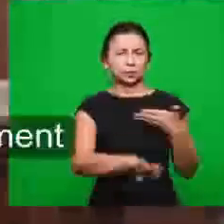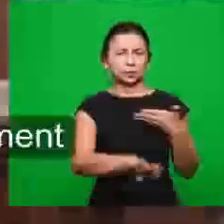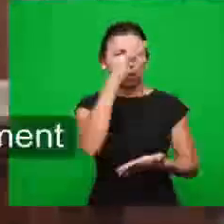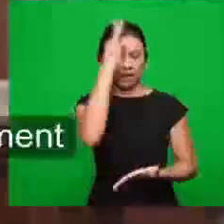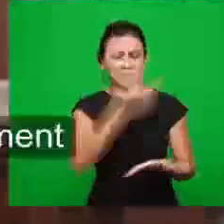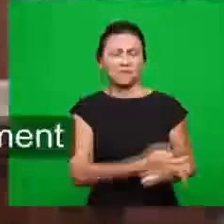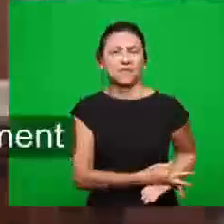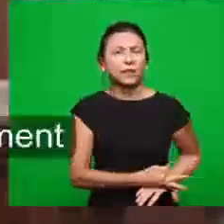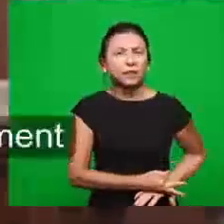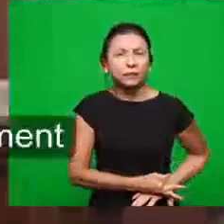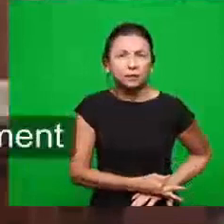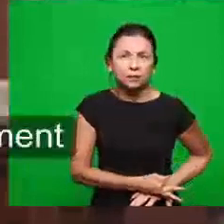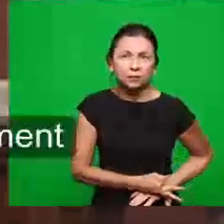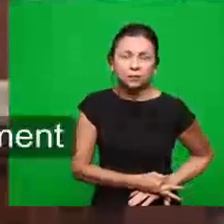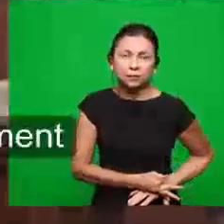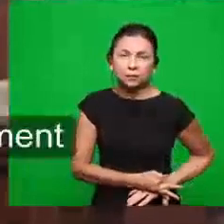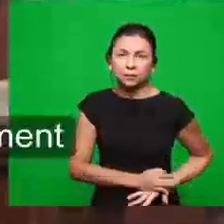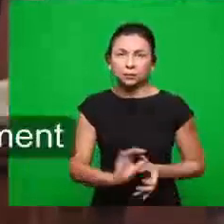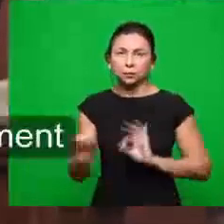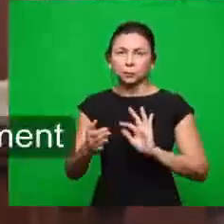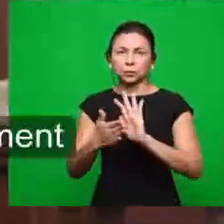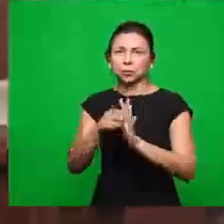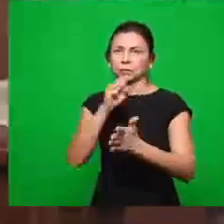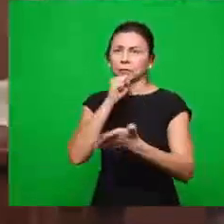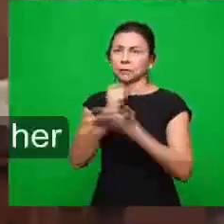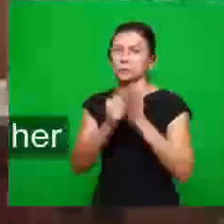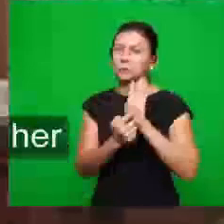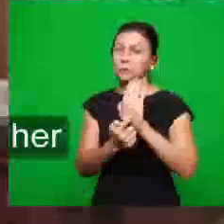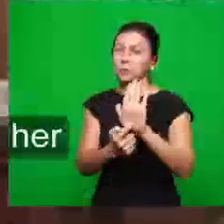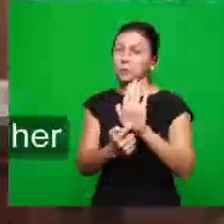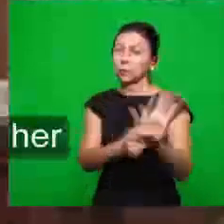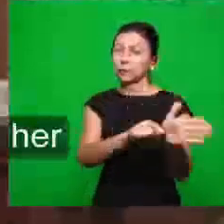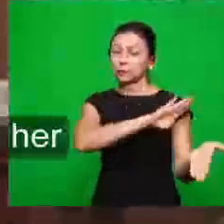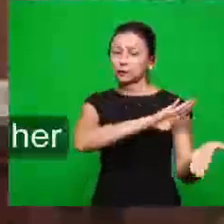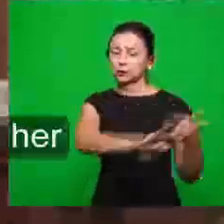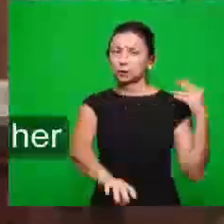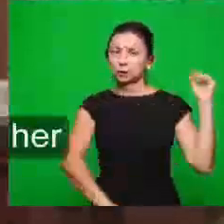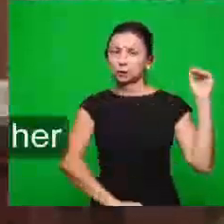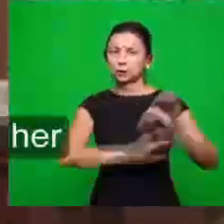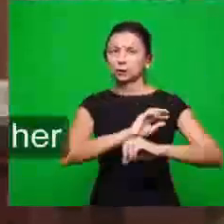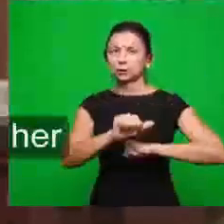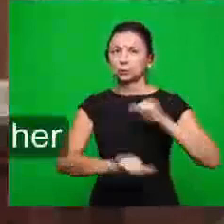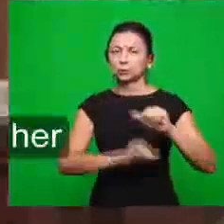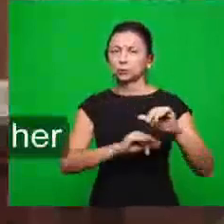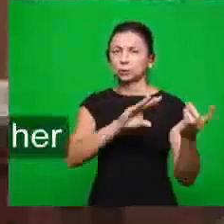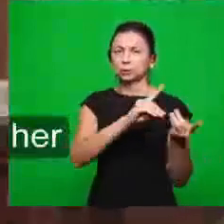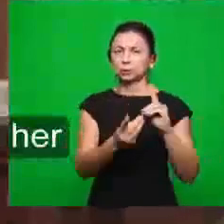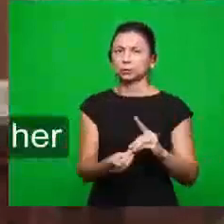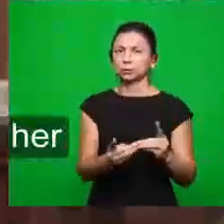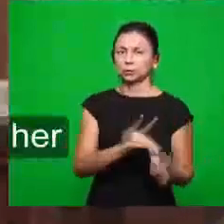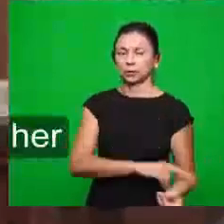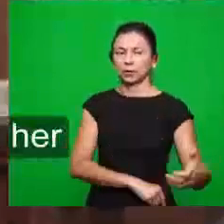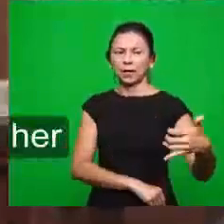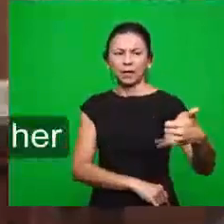fé no projeto de Deus lá no Velho Testamento, depois a doutrina que o Espírito